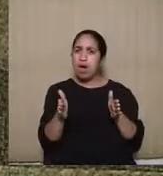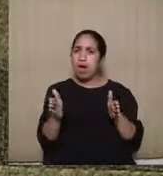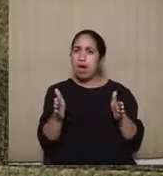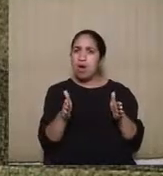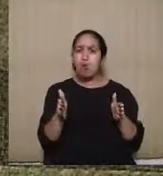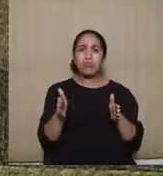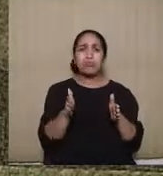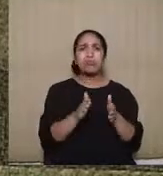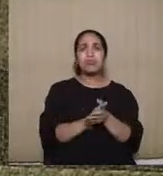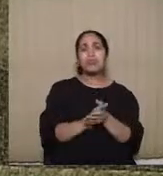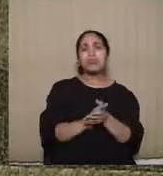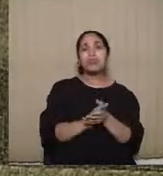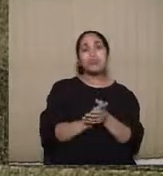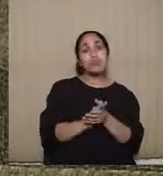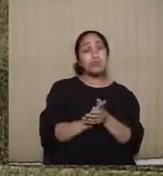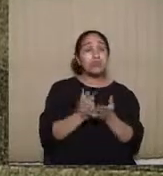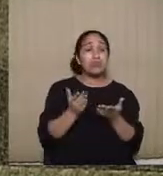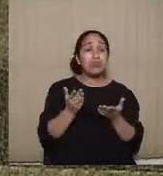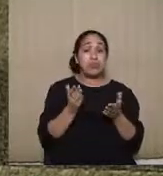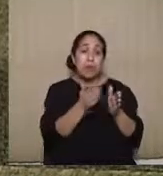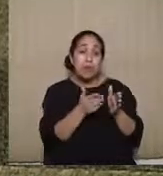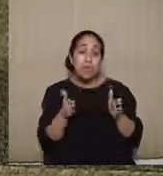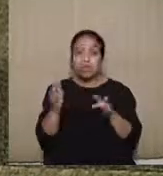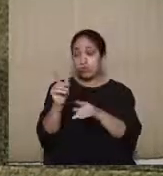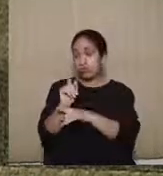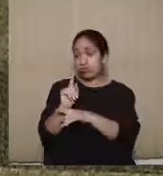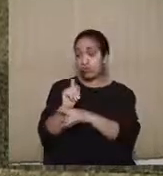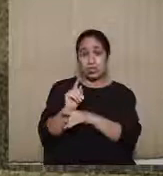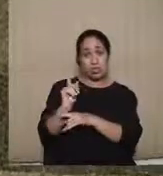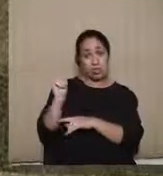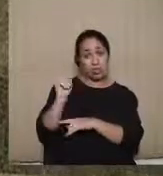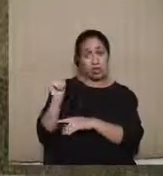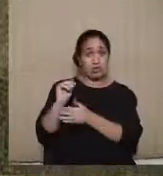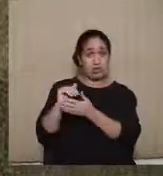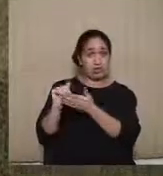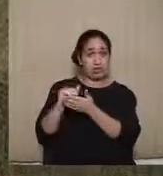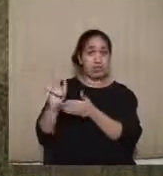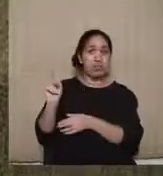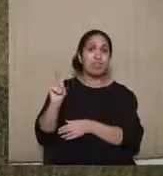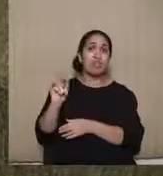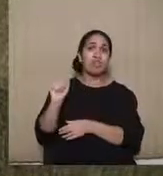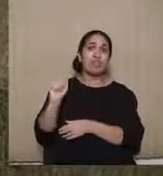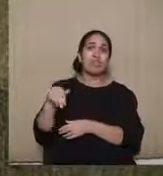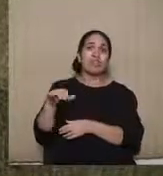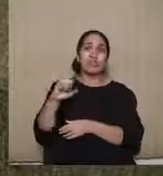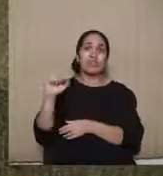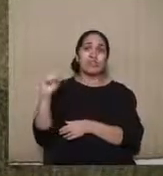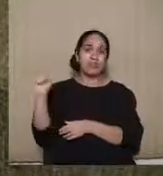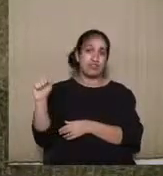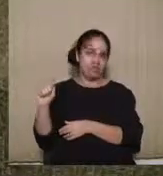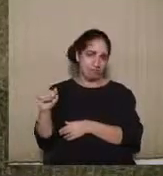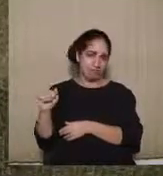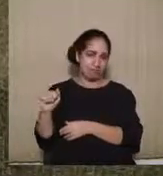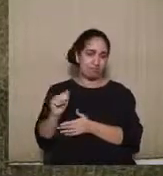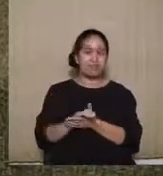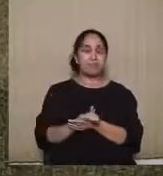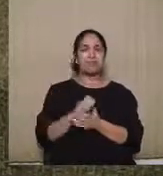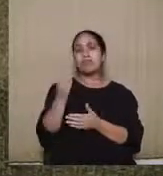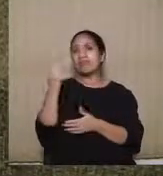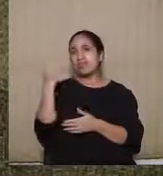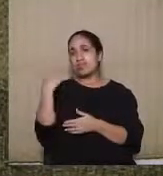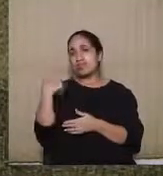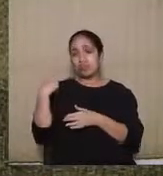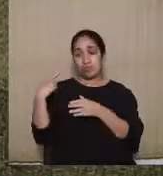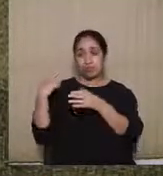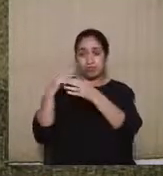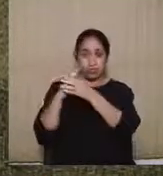gestão, por assim dizer, da Vanessa lá na secretaria. Na época que fazia parte da Comissão